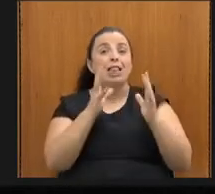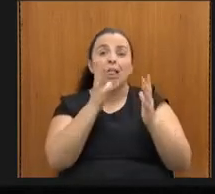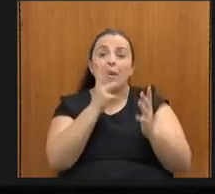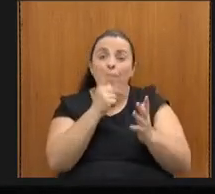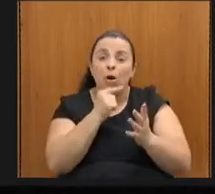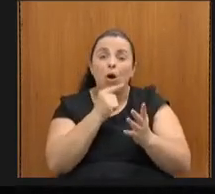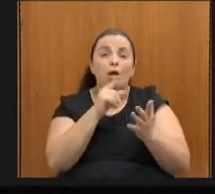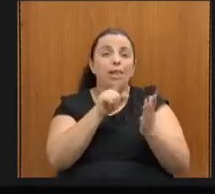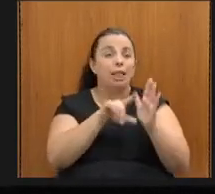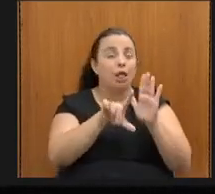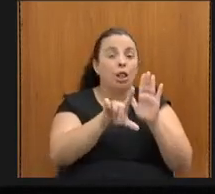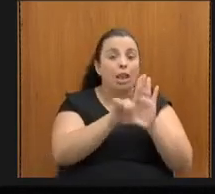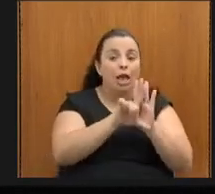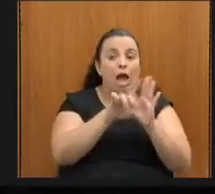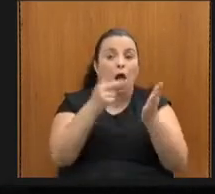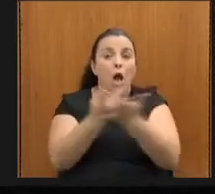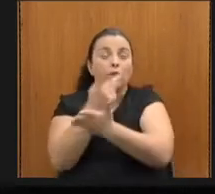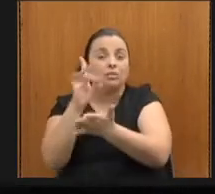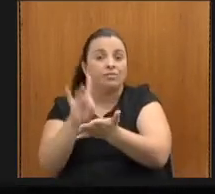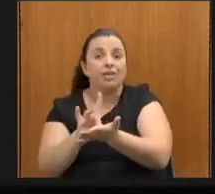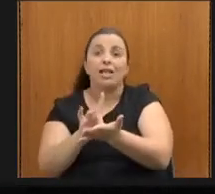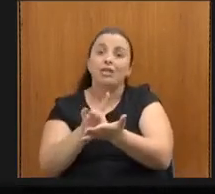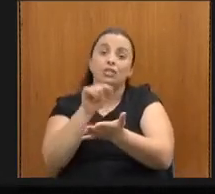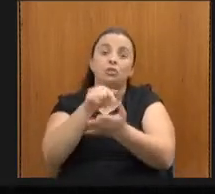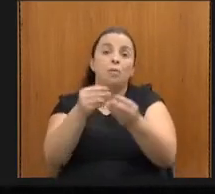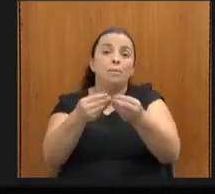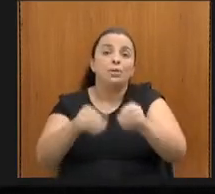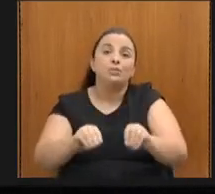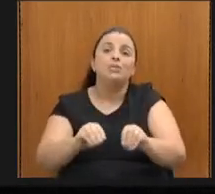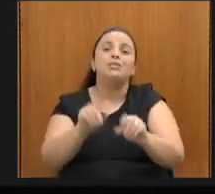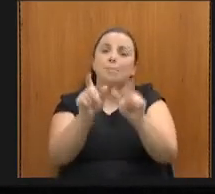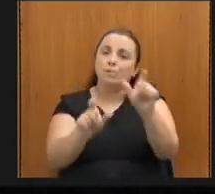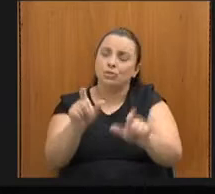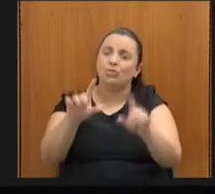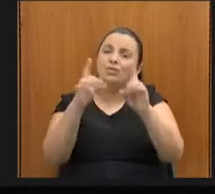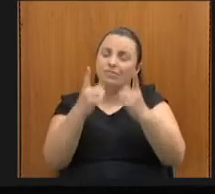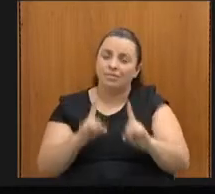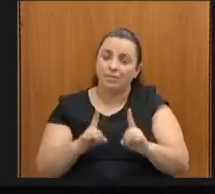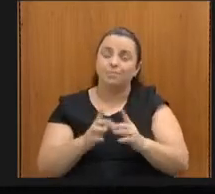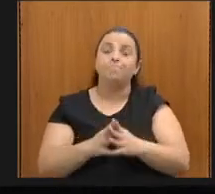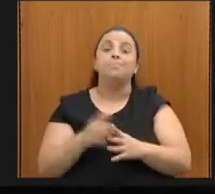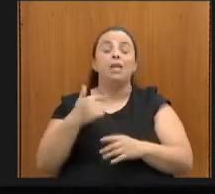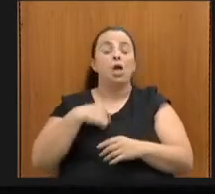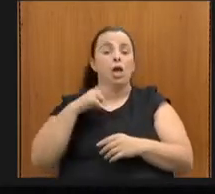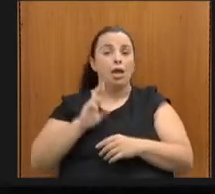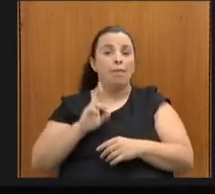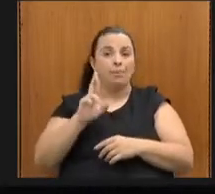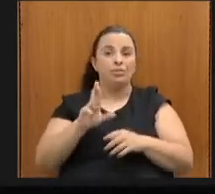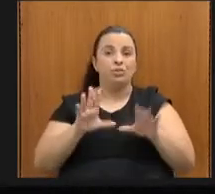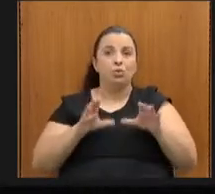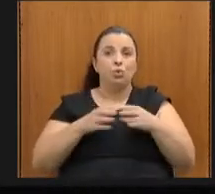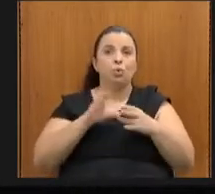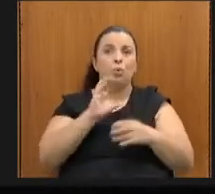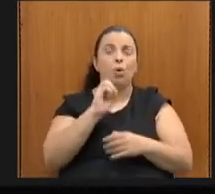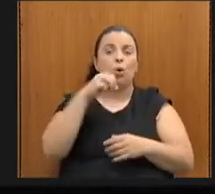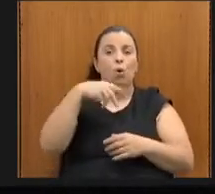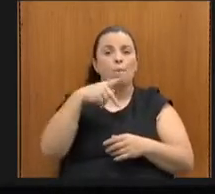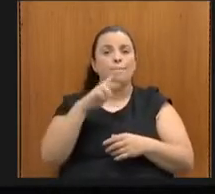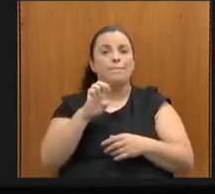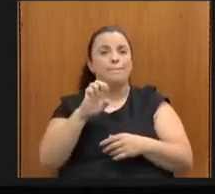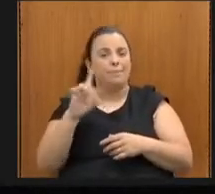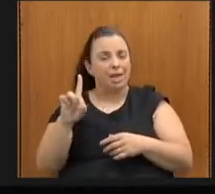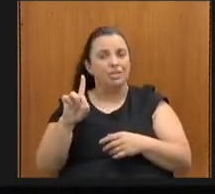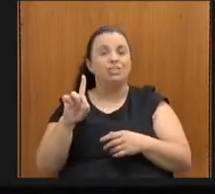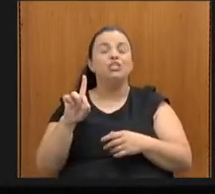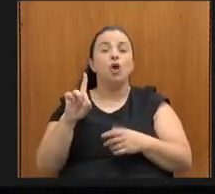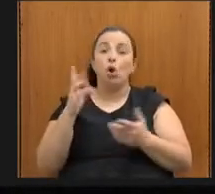deficiência. Em nome do POMPED, antes de encerrar, o POMPED foi homenageado hoje pela manhã pela